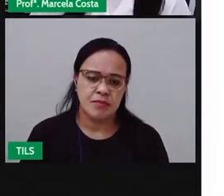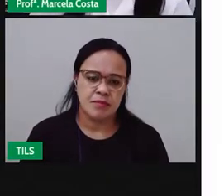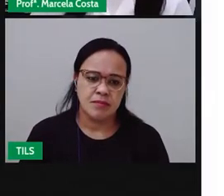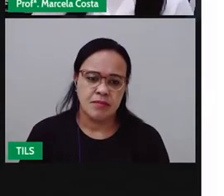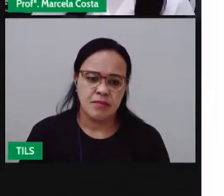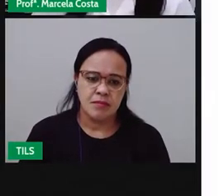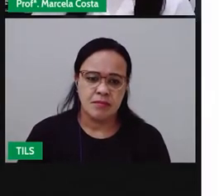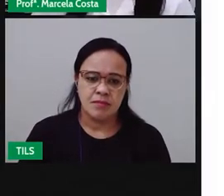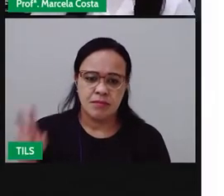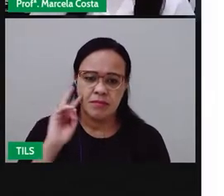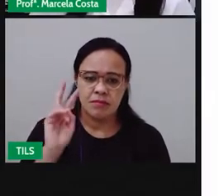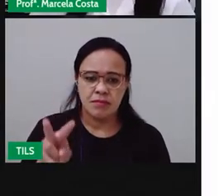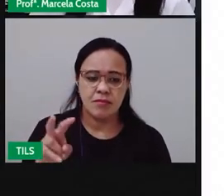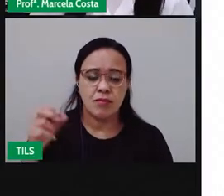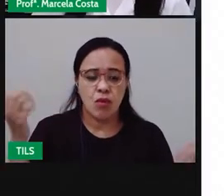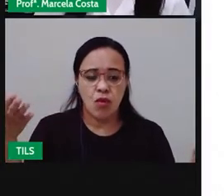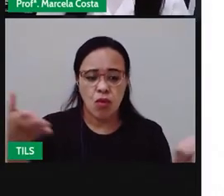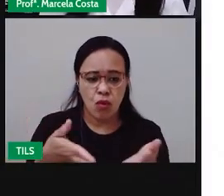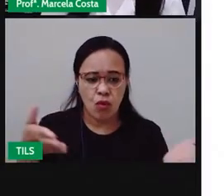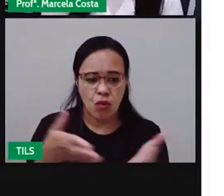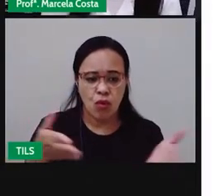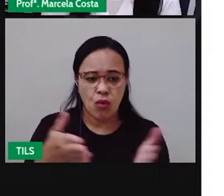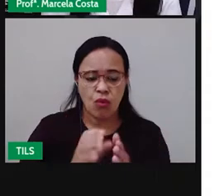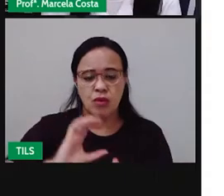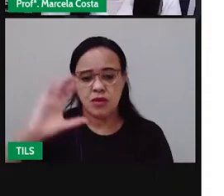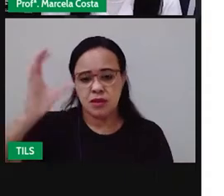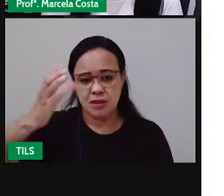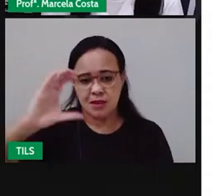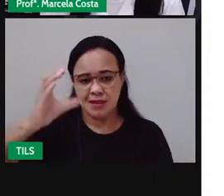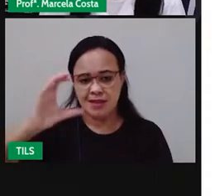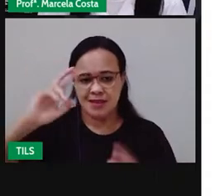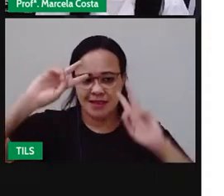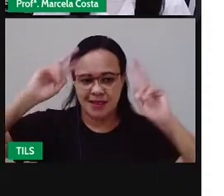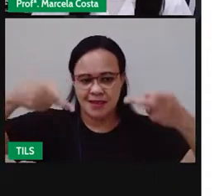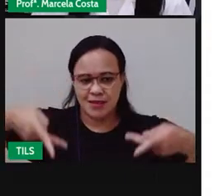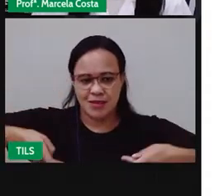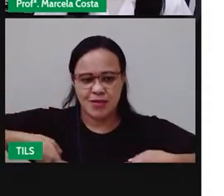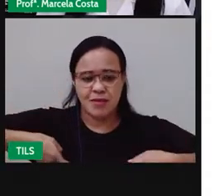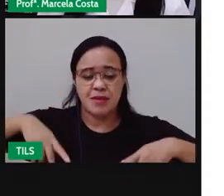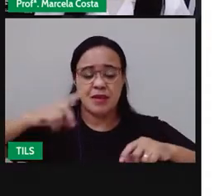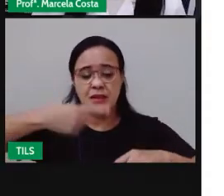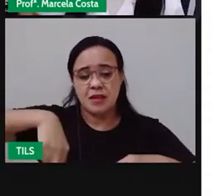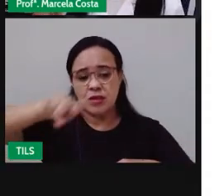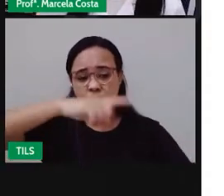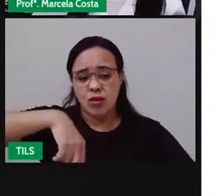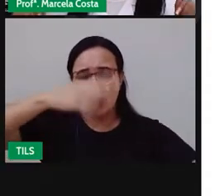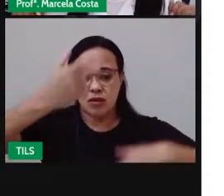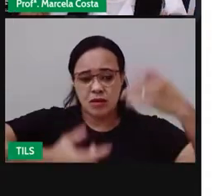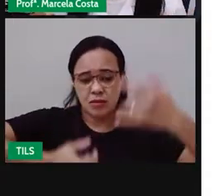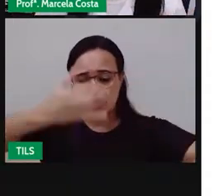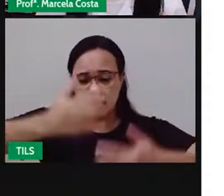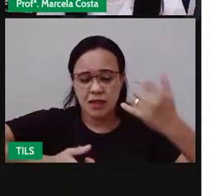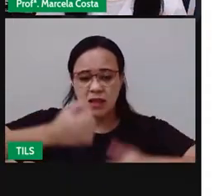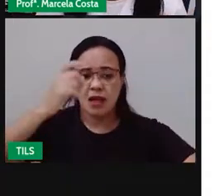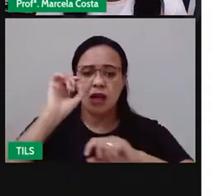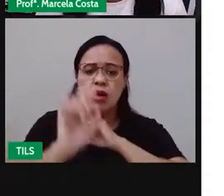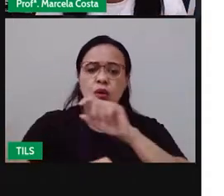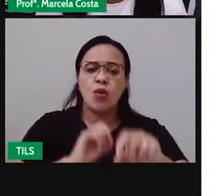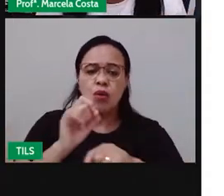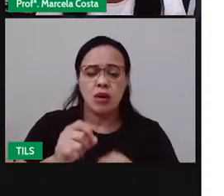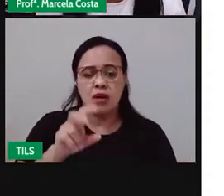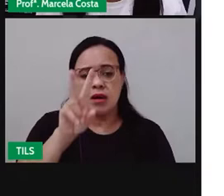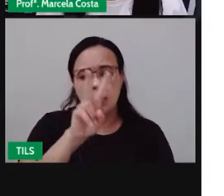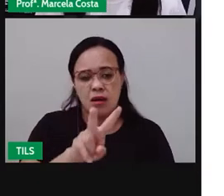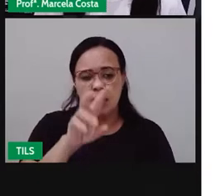Então, hoje, na aula de ciências humanas, nós vamos falar sobre vegetação no nordeste.